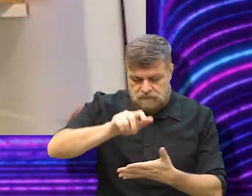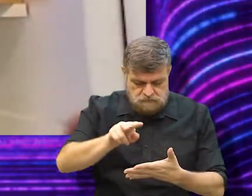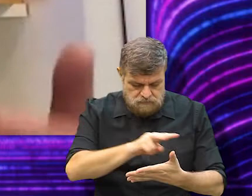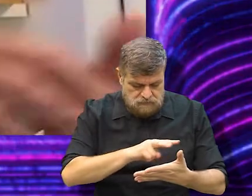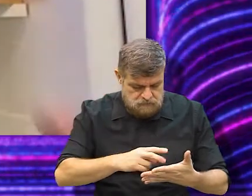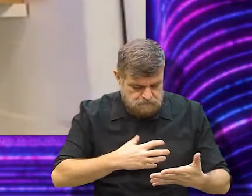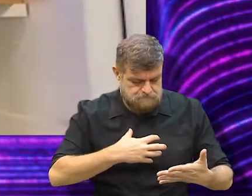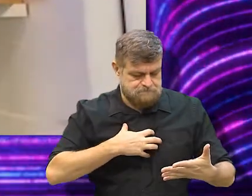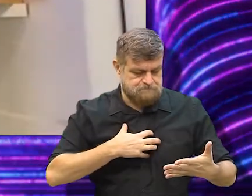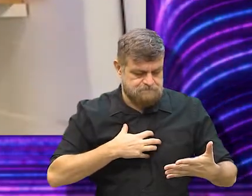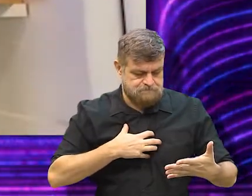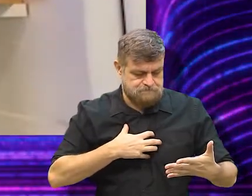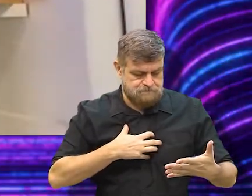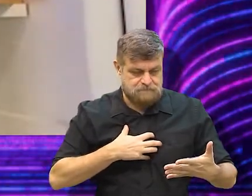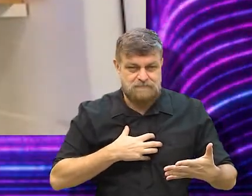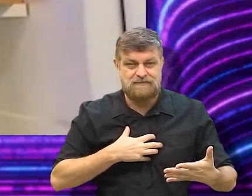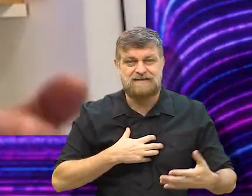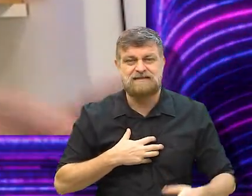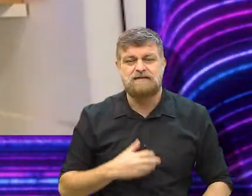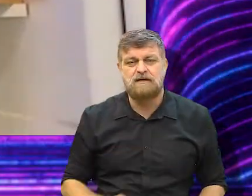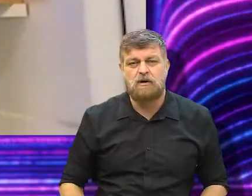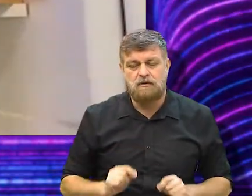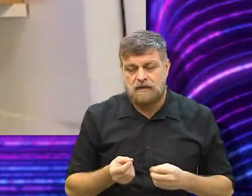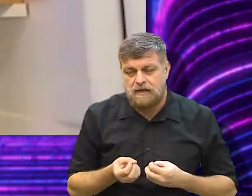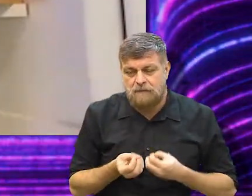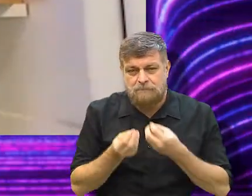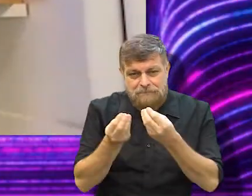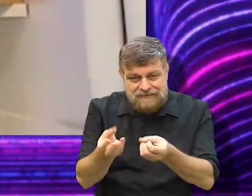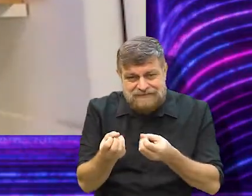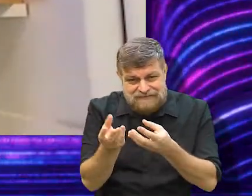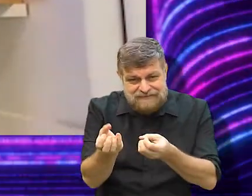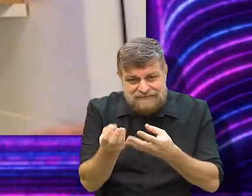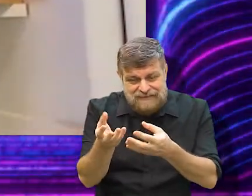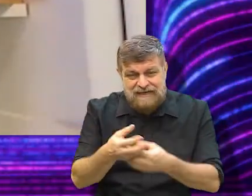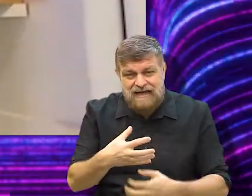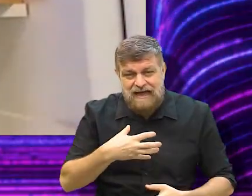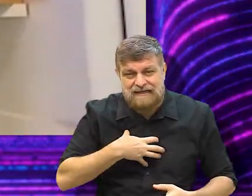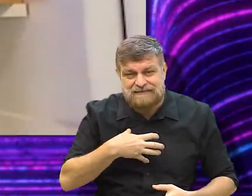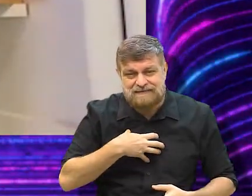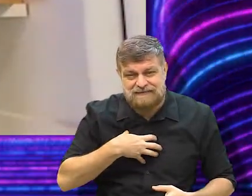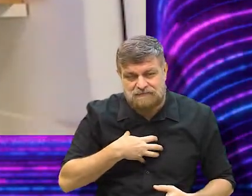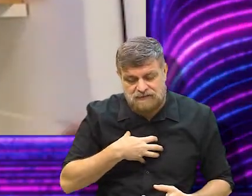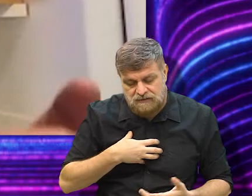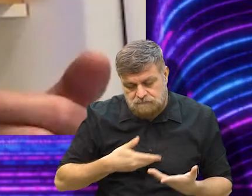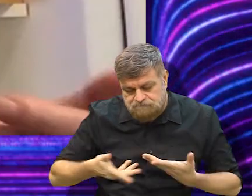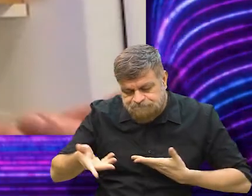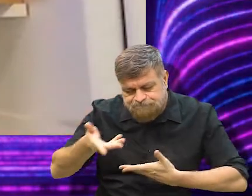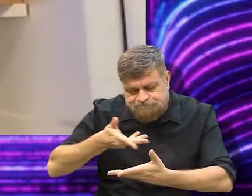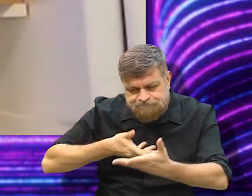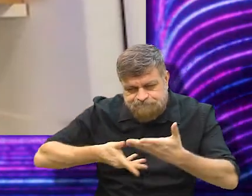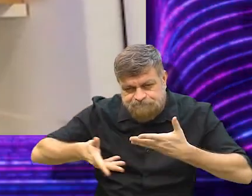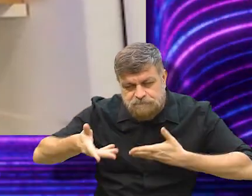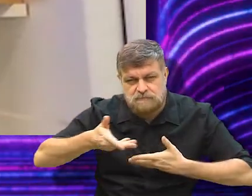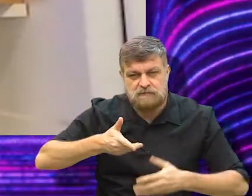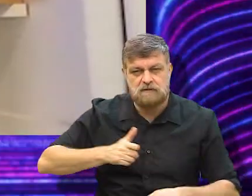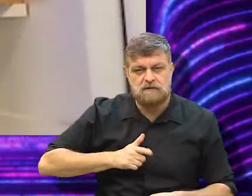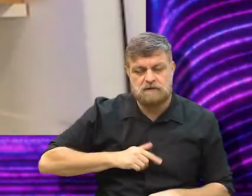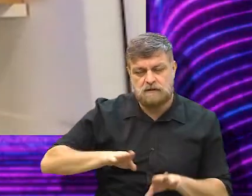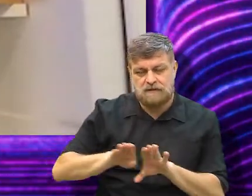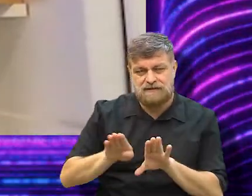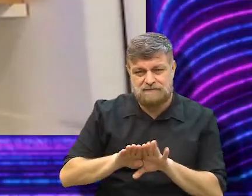leitor e oferecer ao leitor toda essa sensibilidade, todo esse